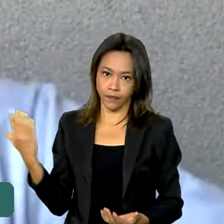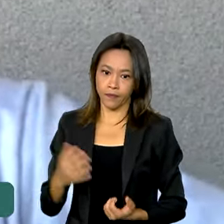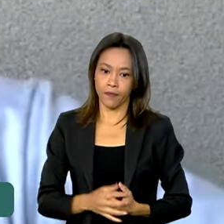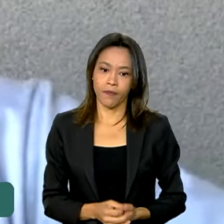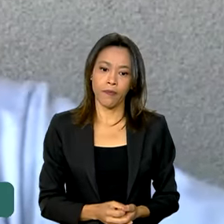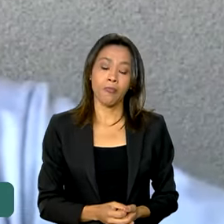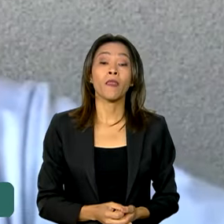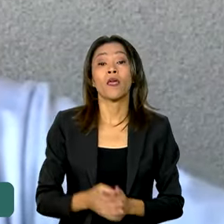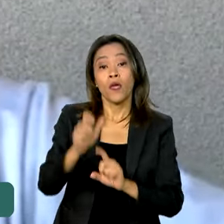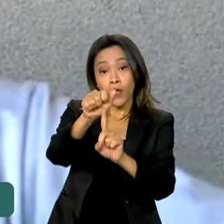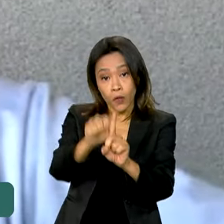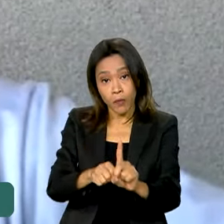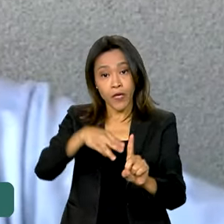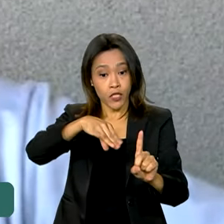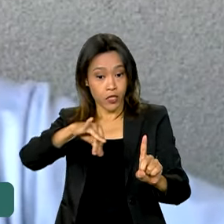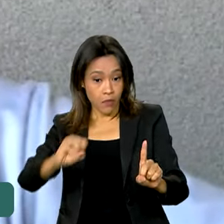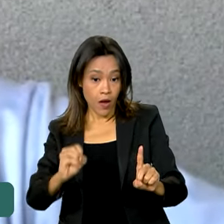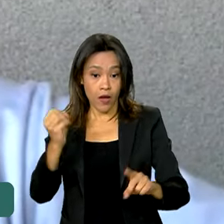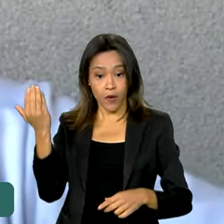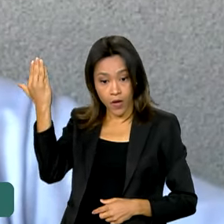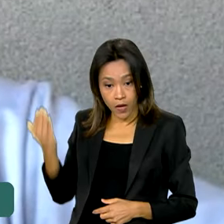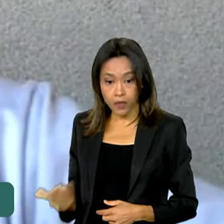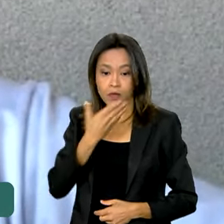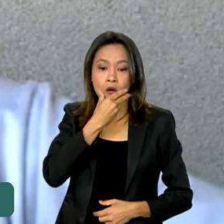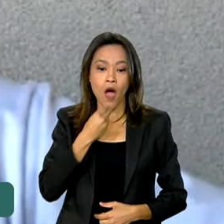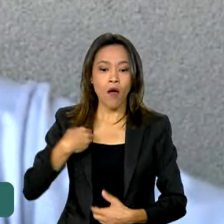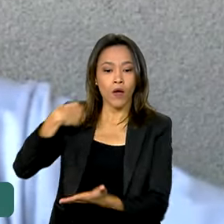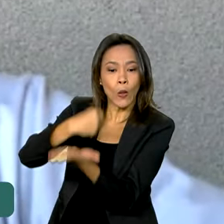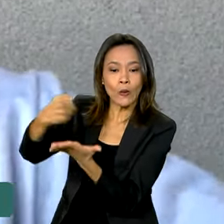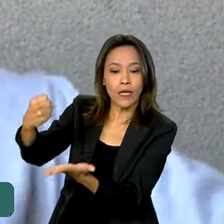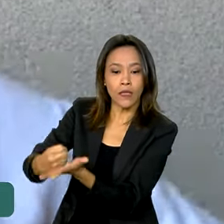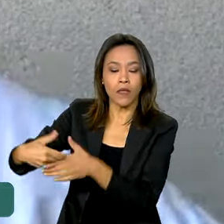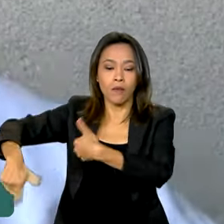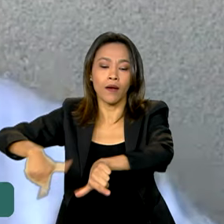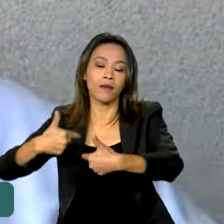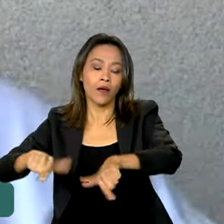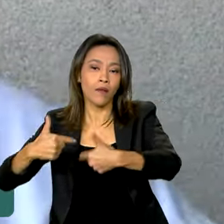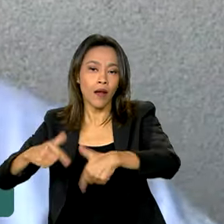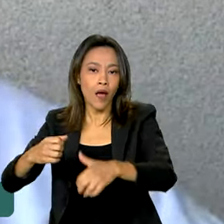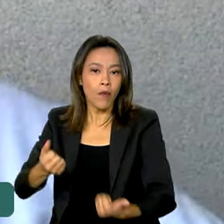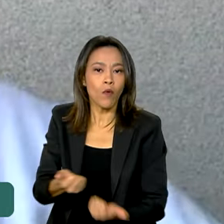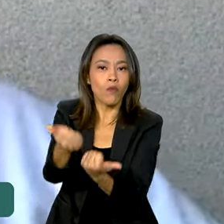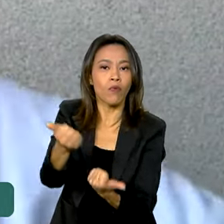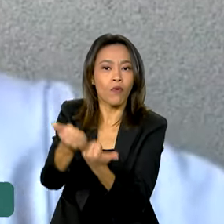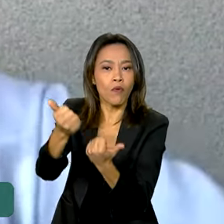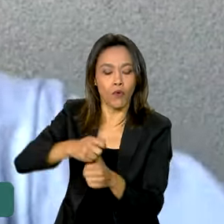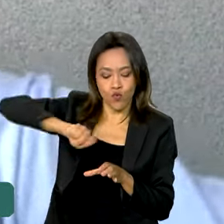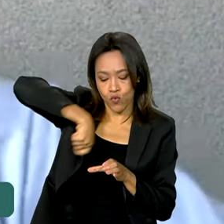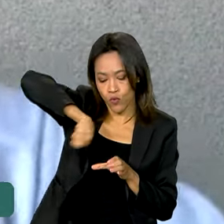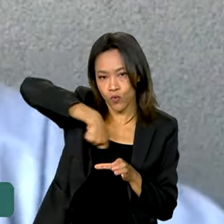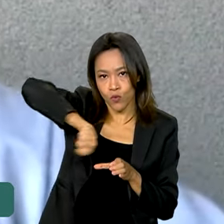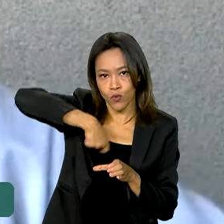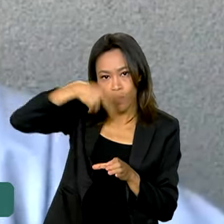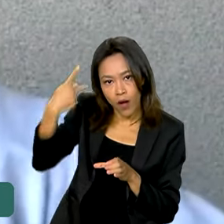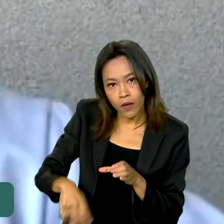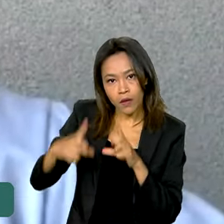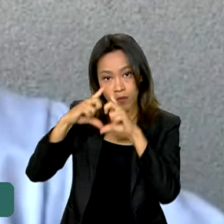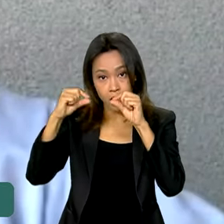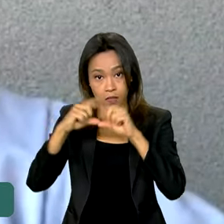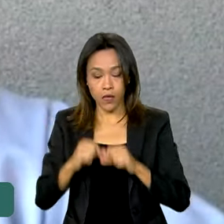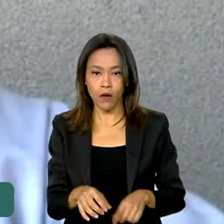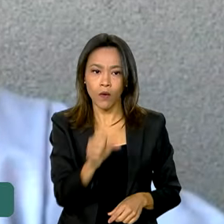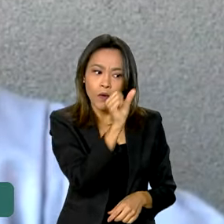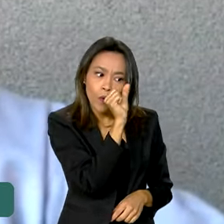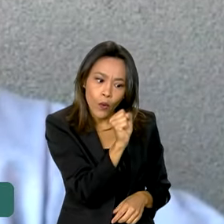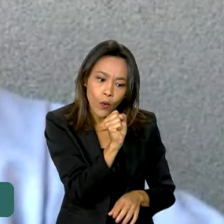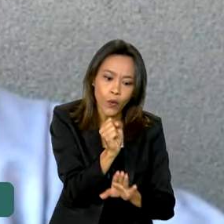em maio Osmar foi contratado para trabalhar como auxiliar de cozinha em um restaurante em Brasília depois de oito